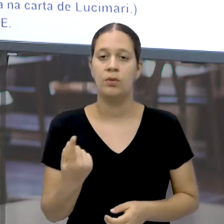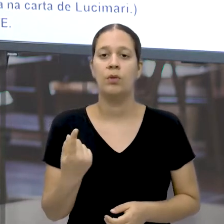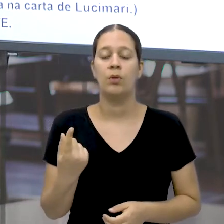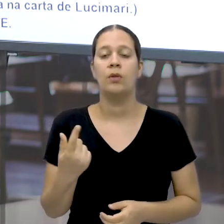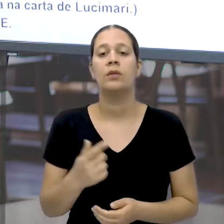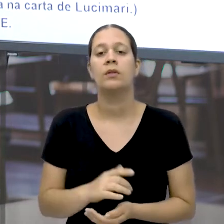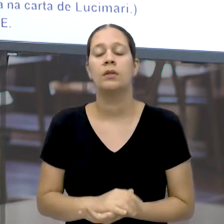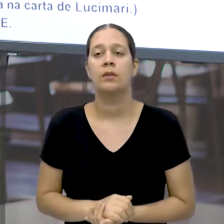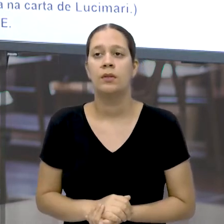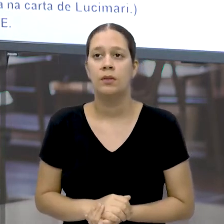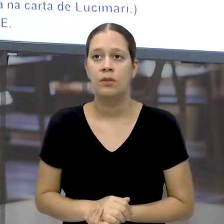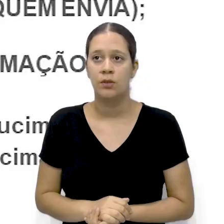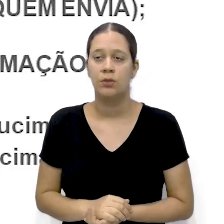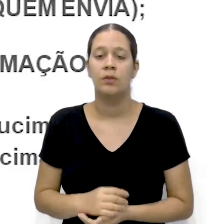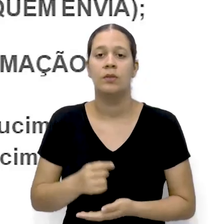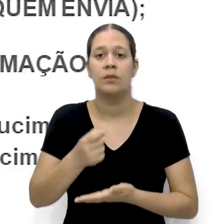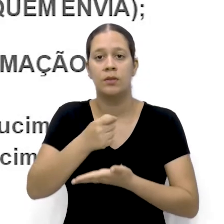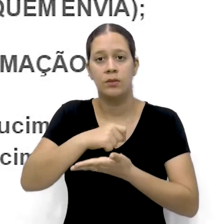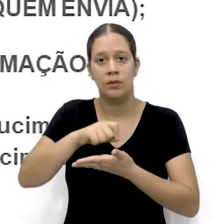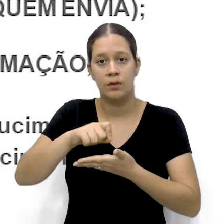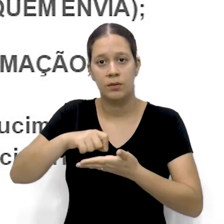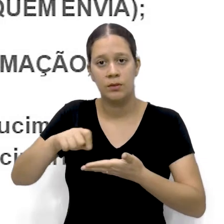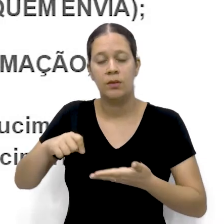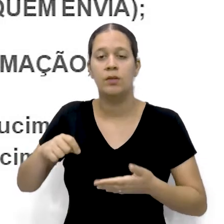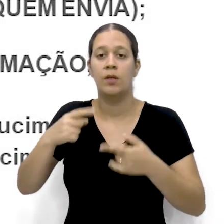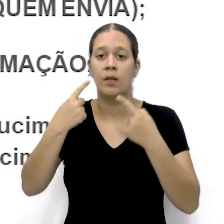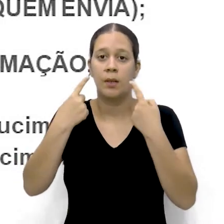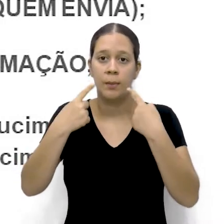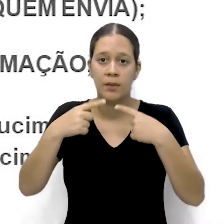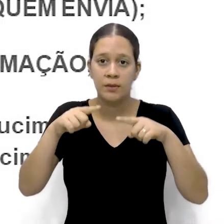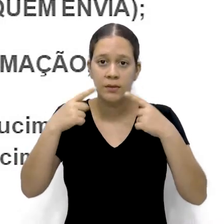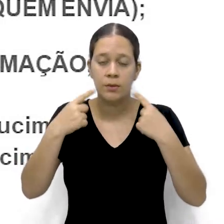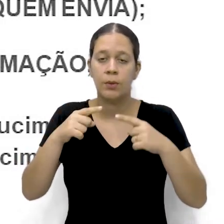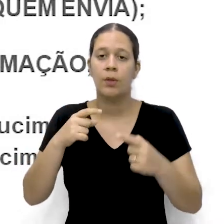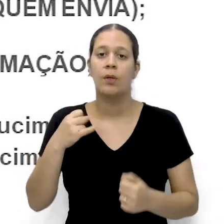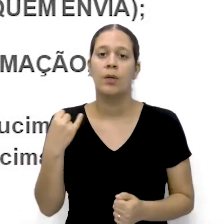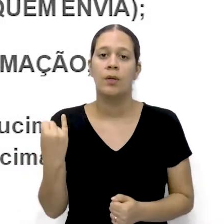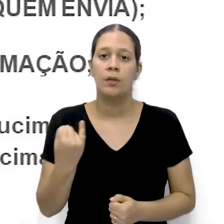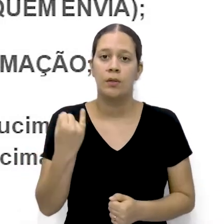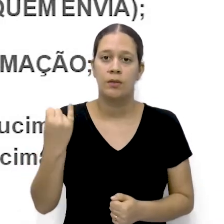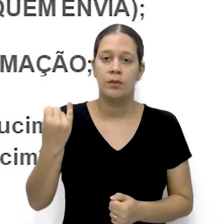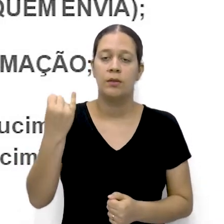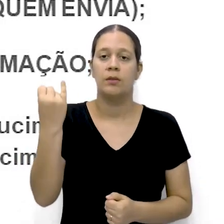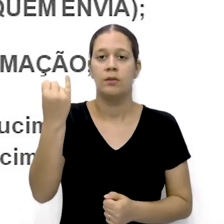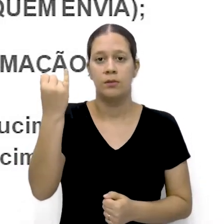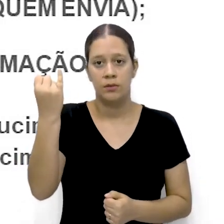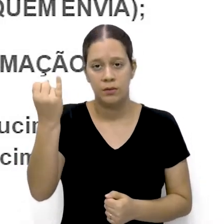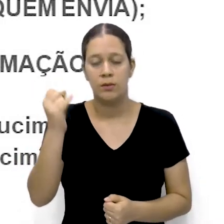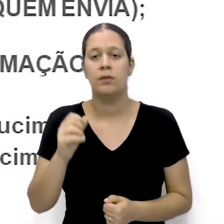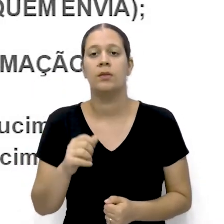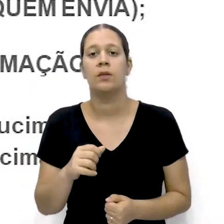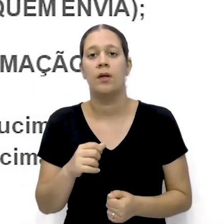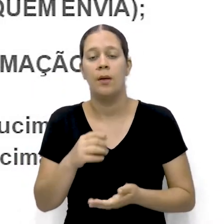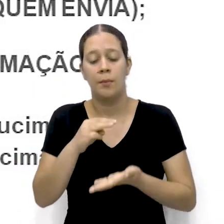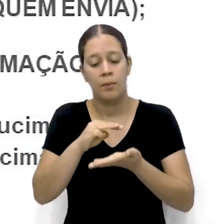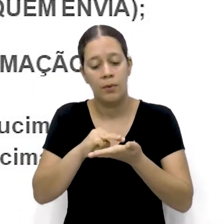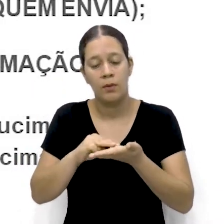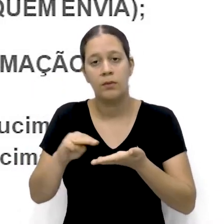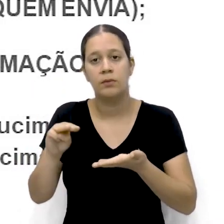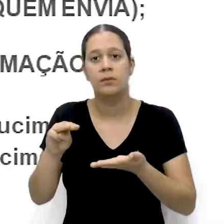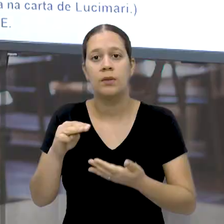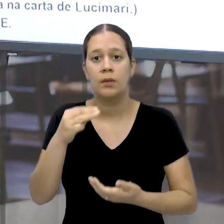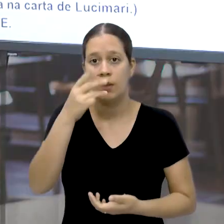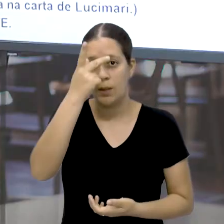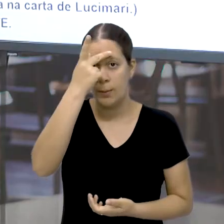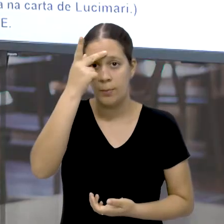pessoas Registre Uma reclamação Importante Feita pelo Remetente Ao destinatário Lembrem